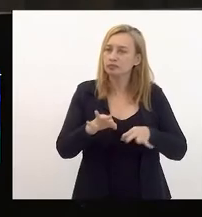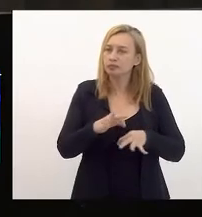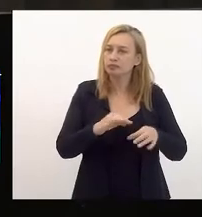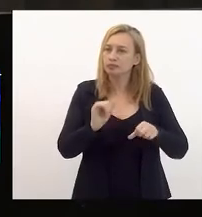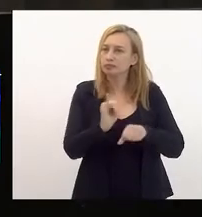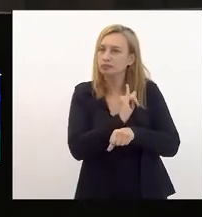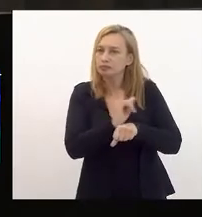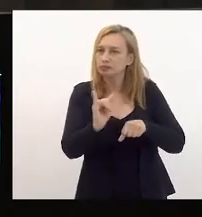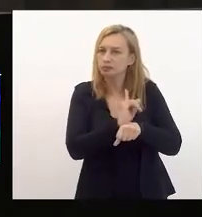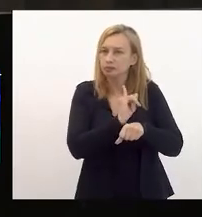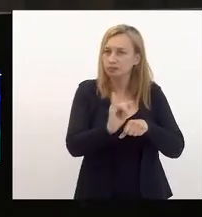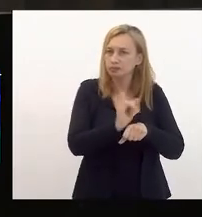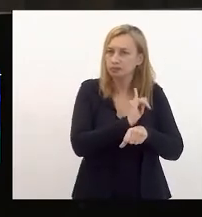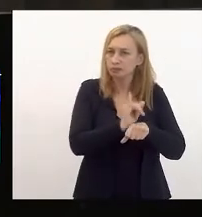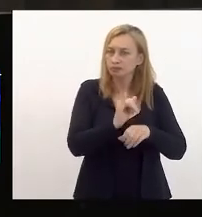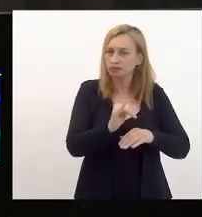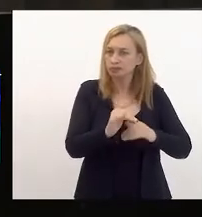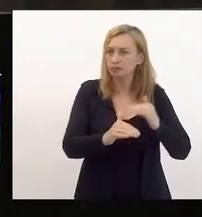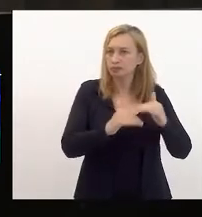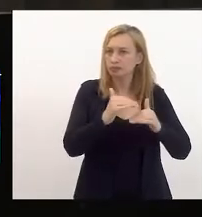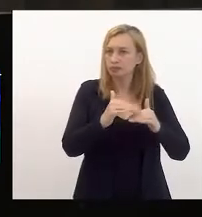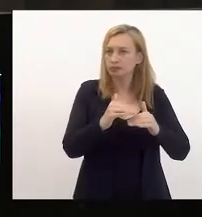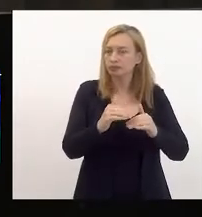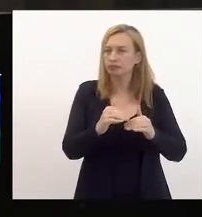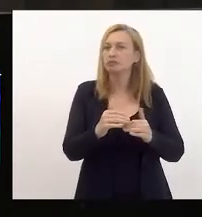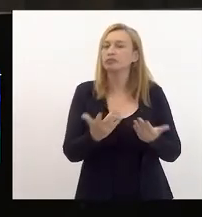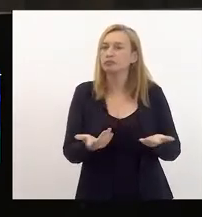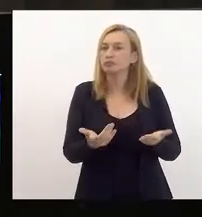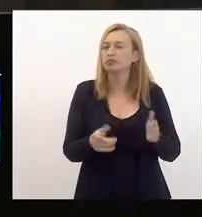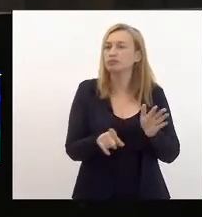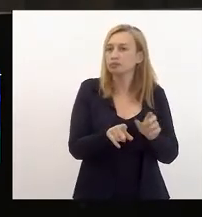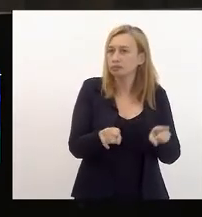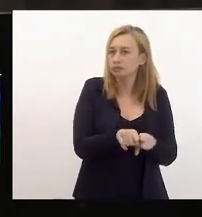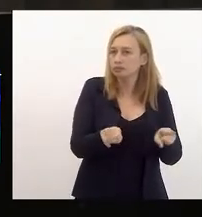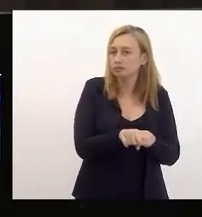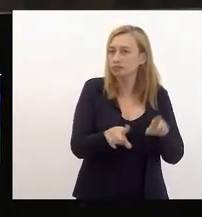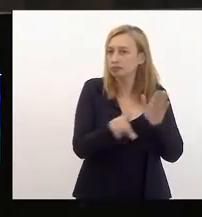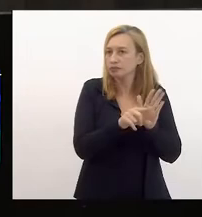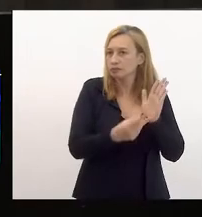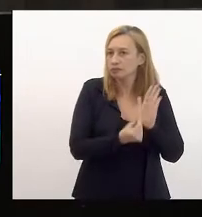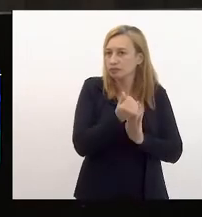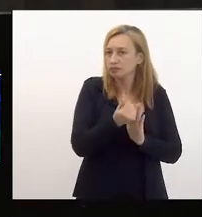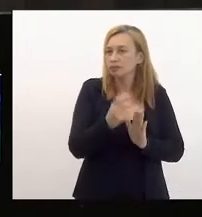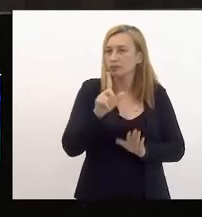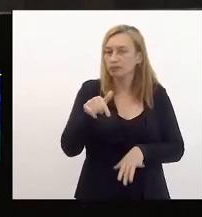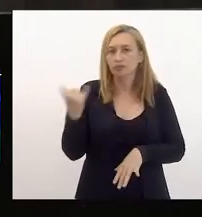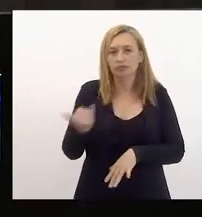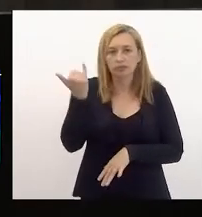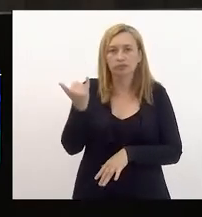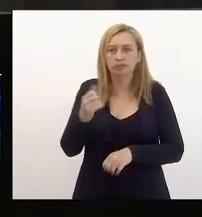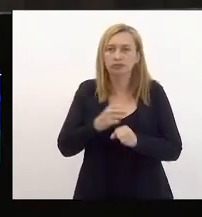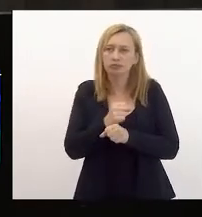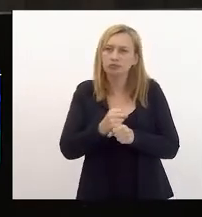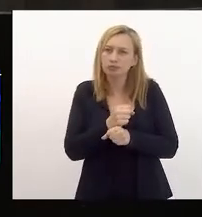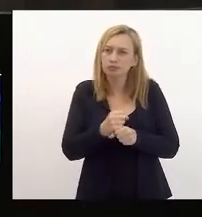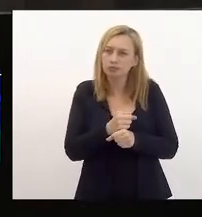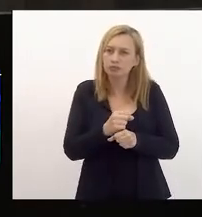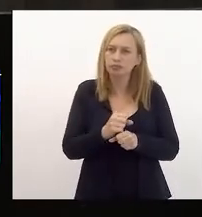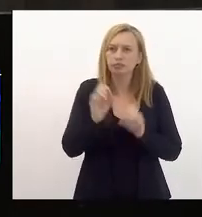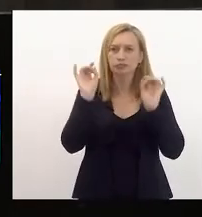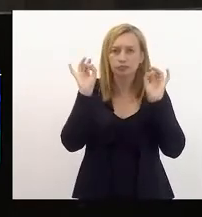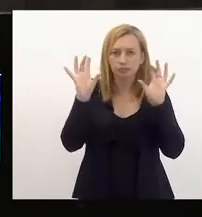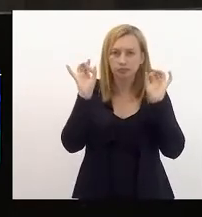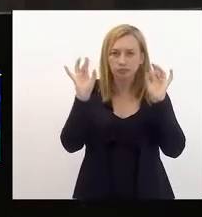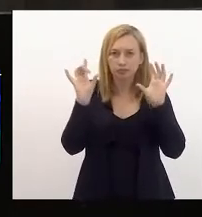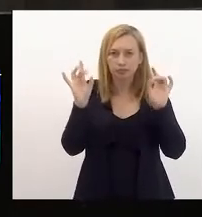LOA. E eu acho que esse debate, obviamente, é sempre importante, mas esse ano tem um demarcador especial